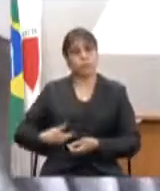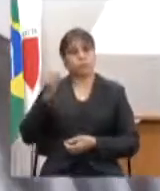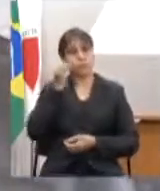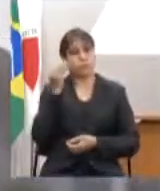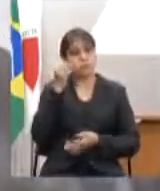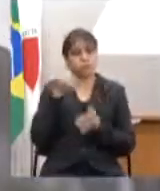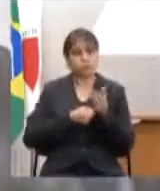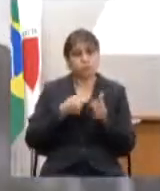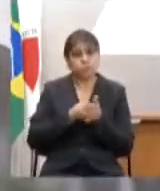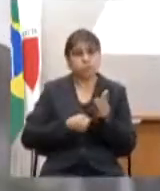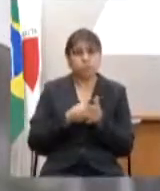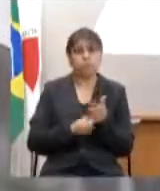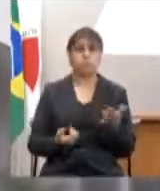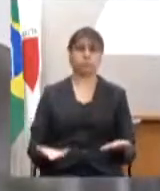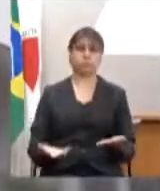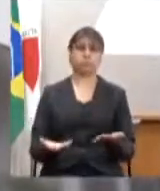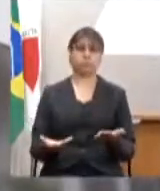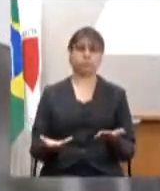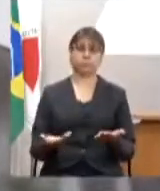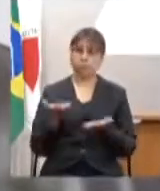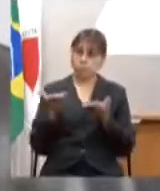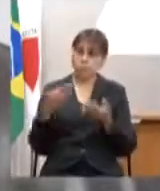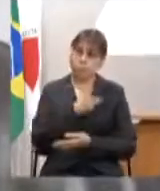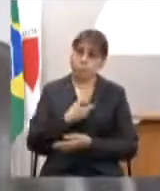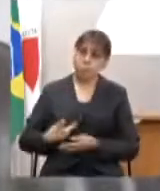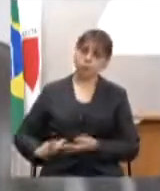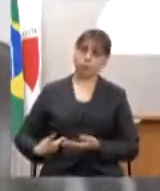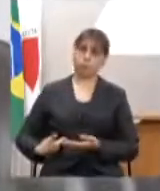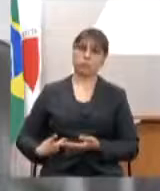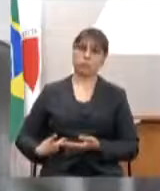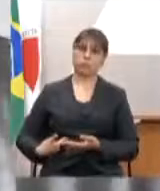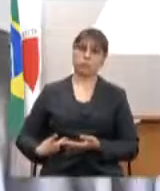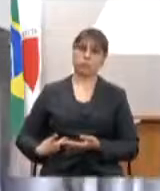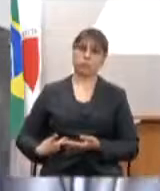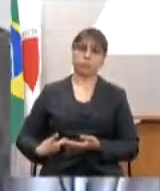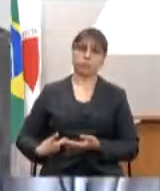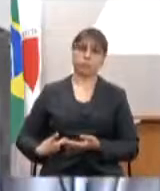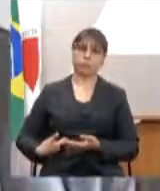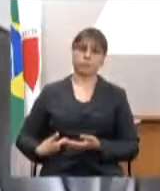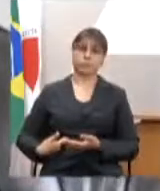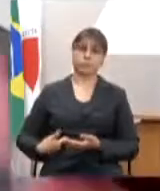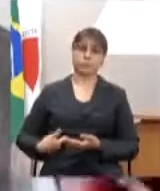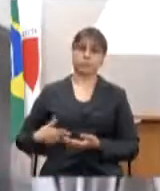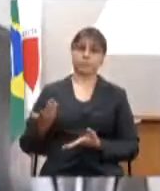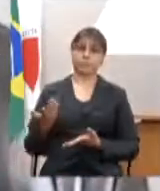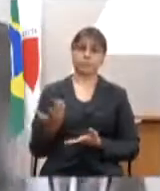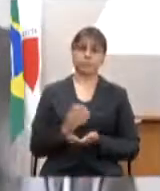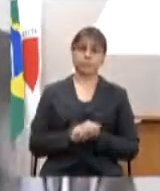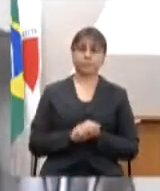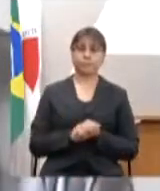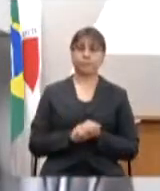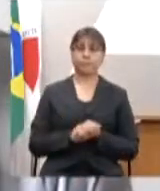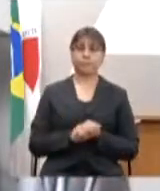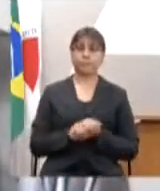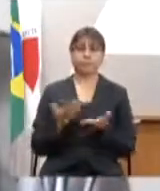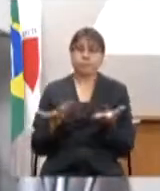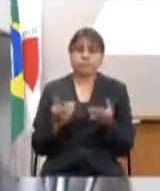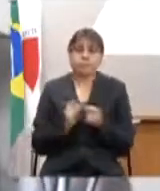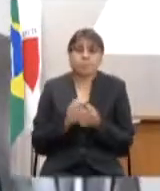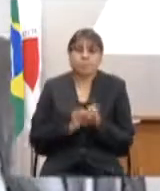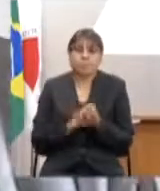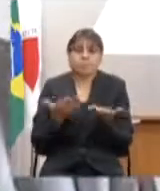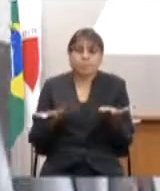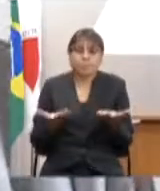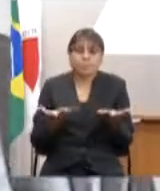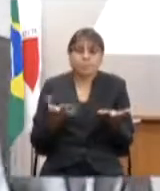governo que mostrou muito número mostrou o painel mas e aí isso